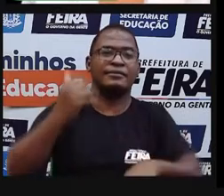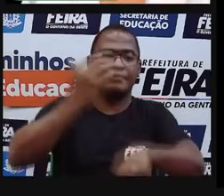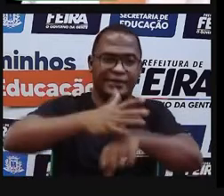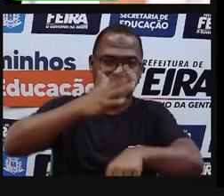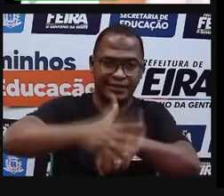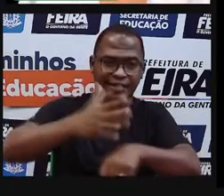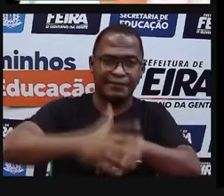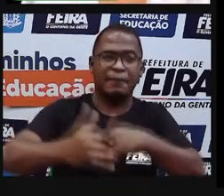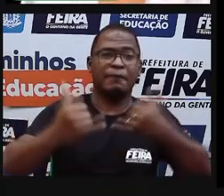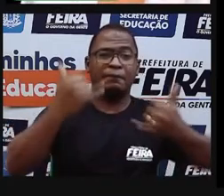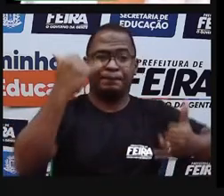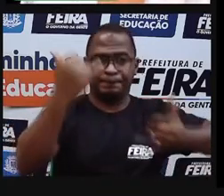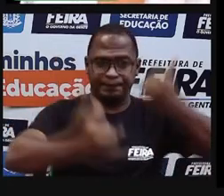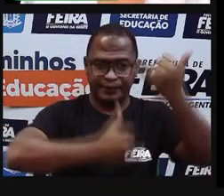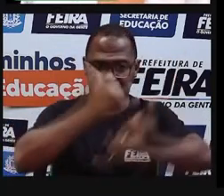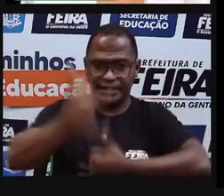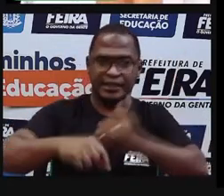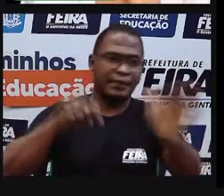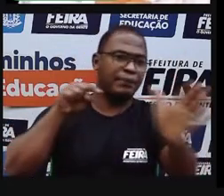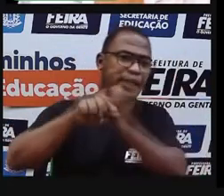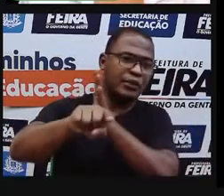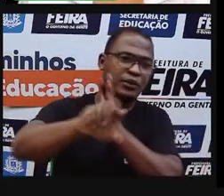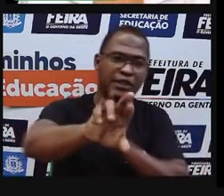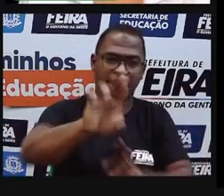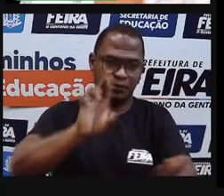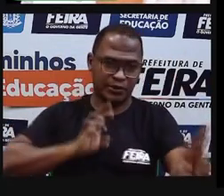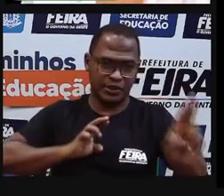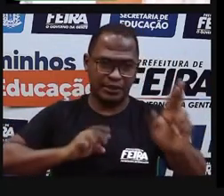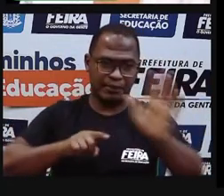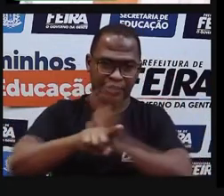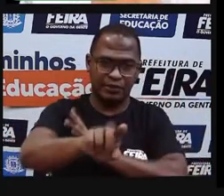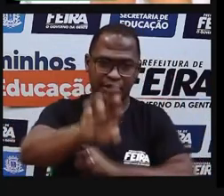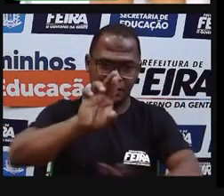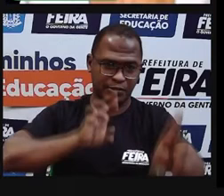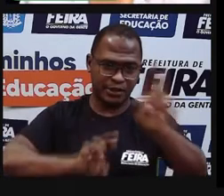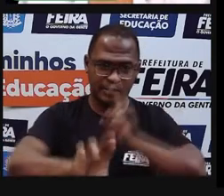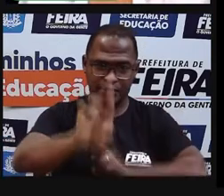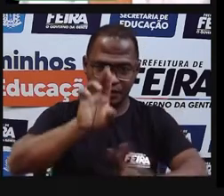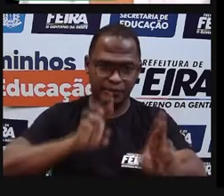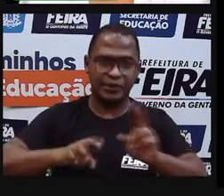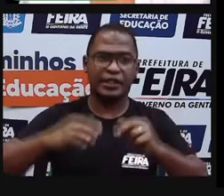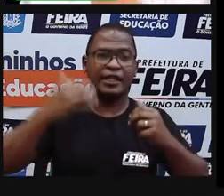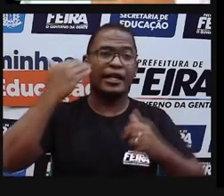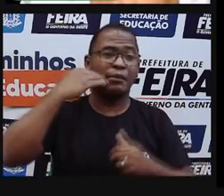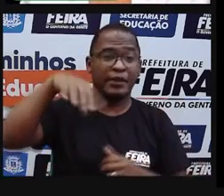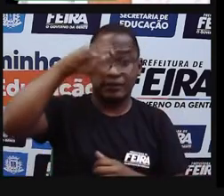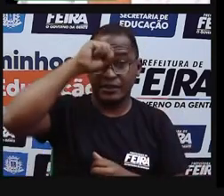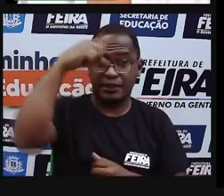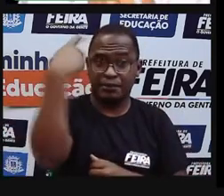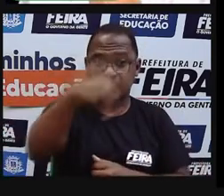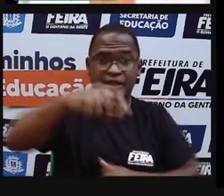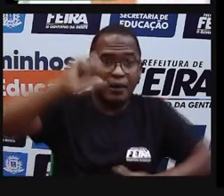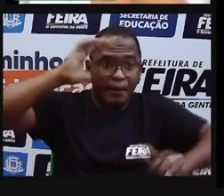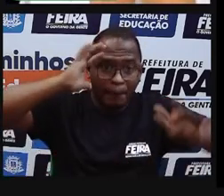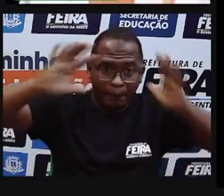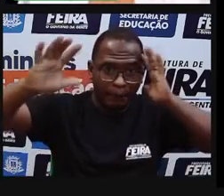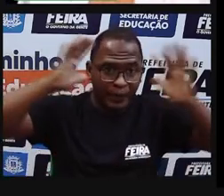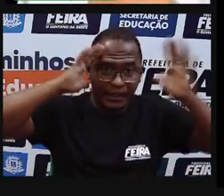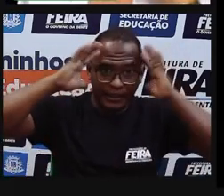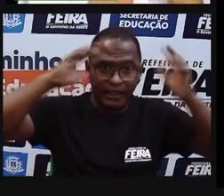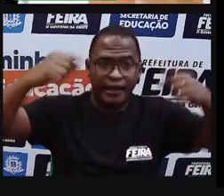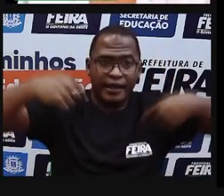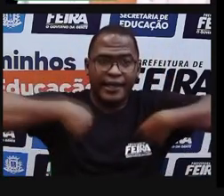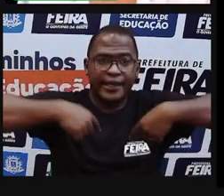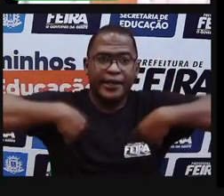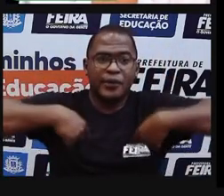vocês. Se vocês conseguem responder essas perguntas. E a depender das perguntas que vocês vão responder. Vai mostrar